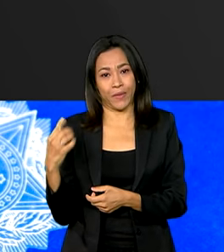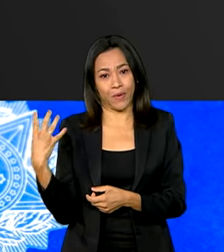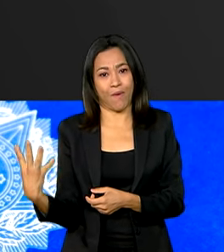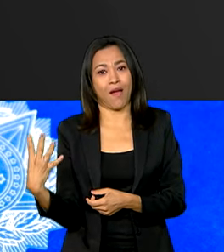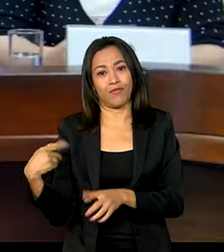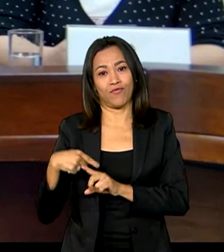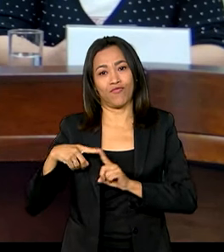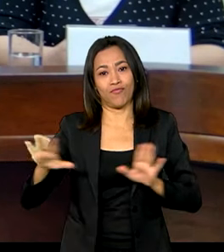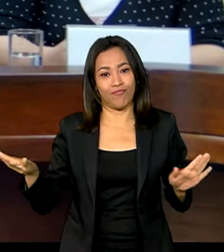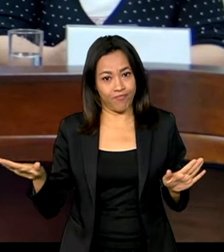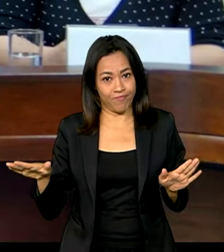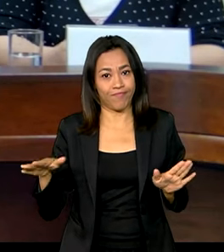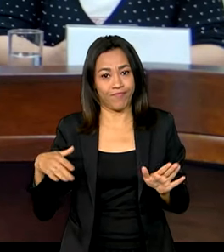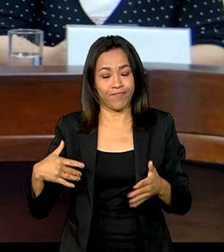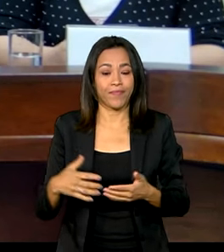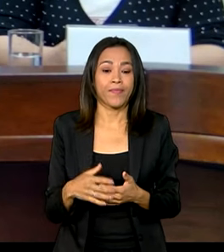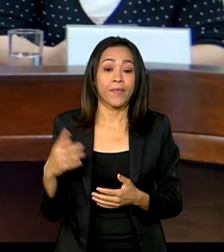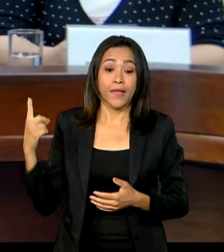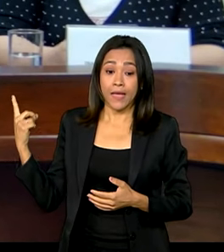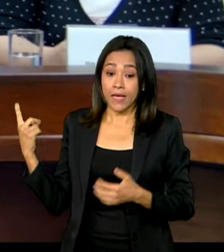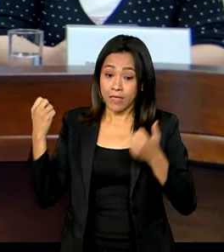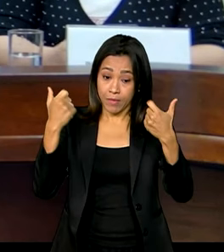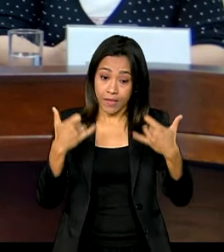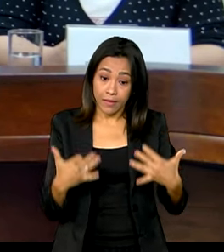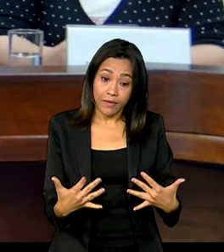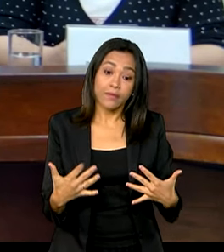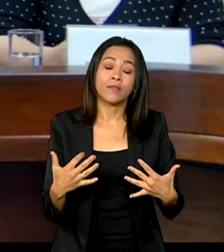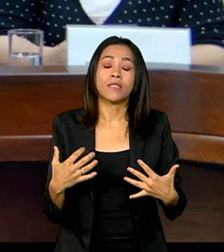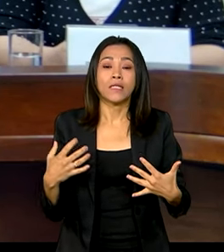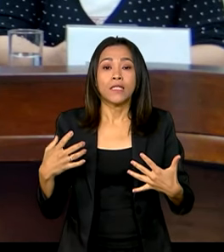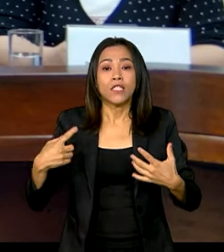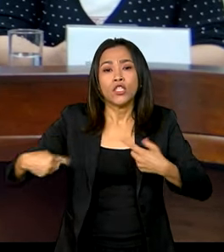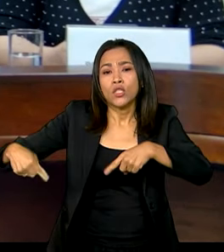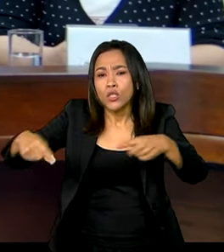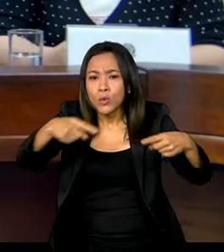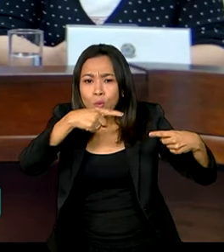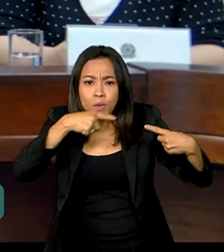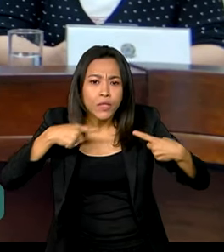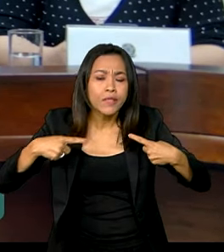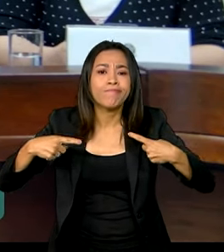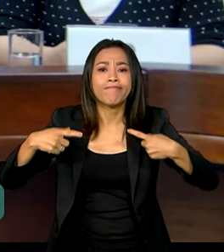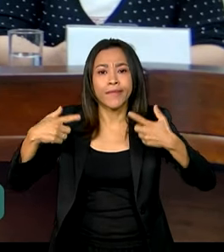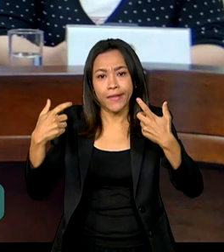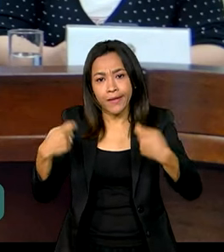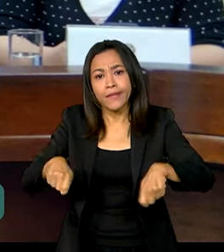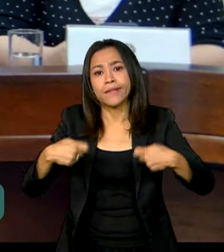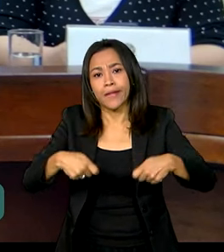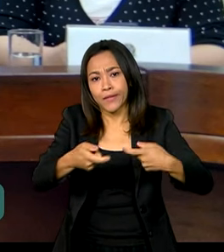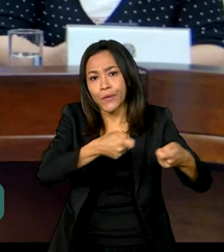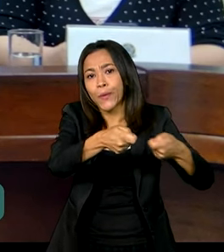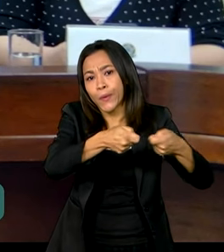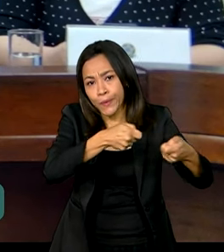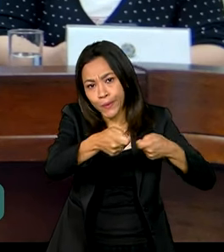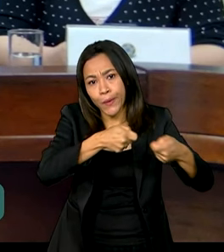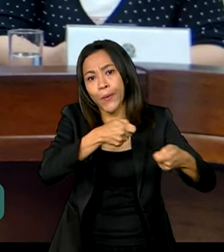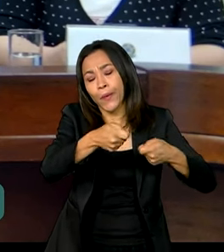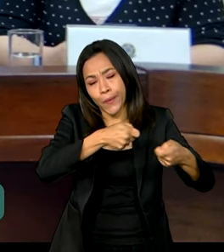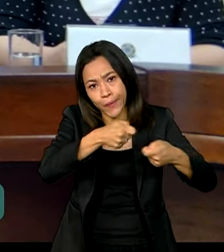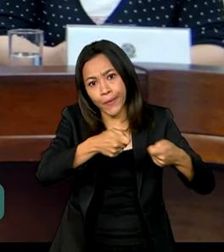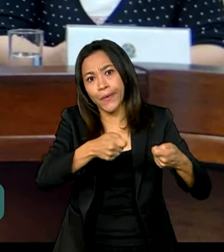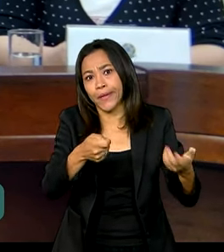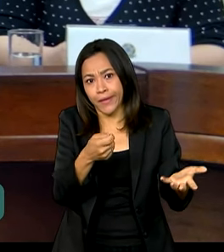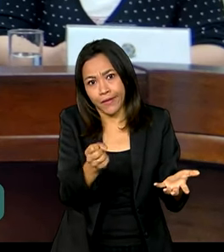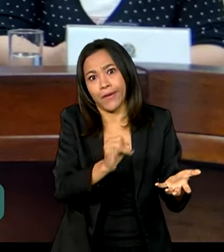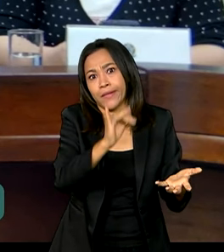encerradas. Ninguém discute a necessidade do controle da inflação. não está fora de qualquer